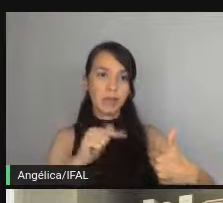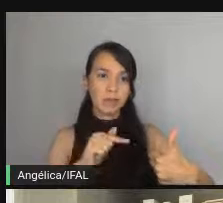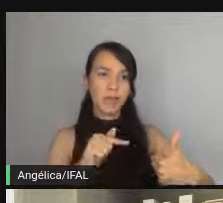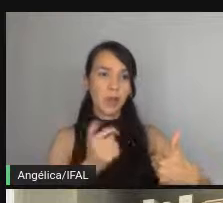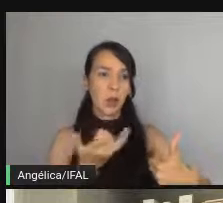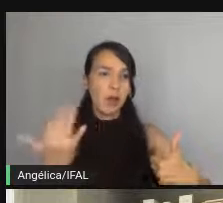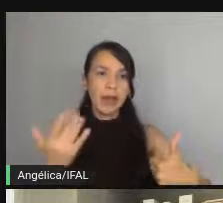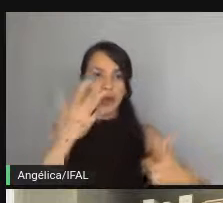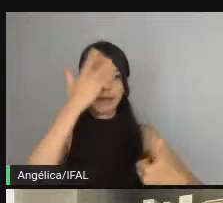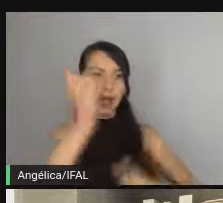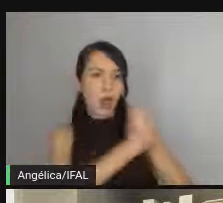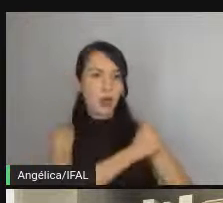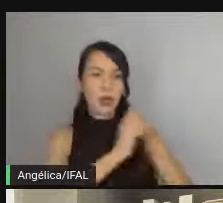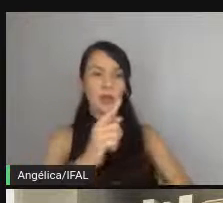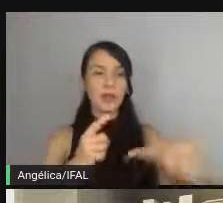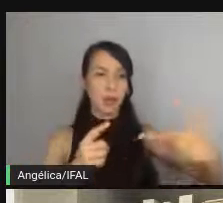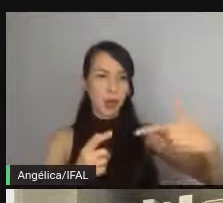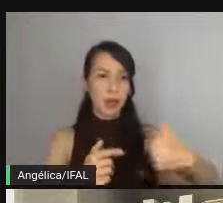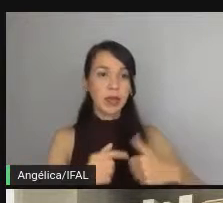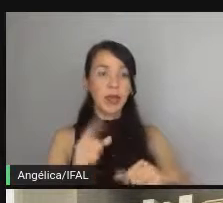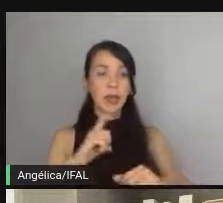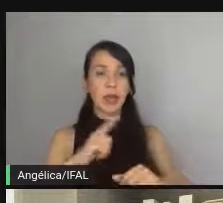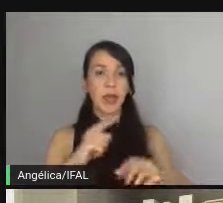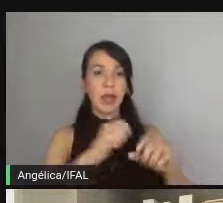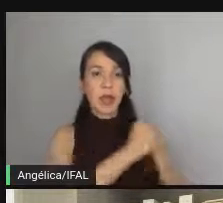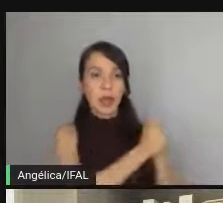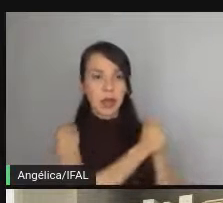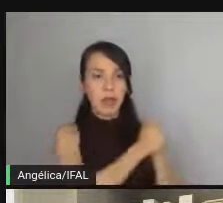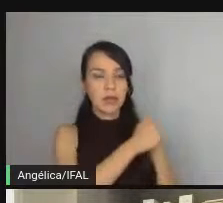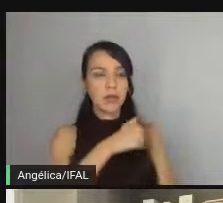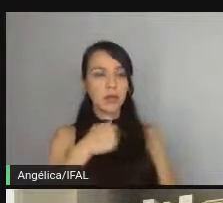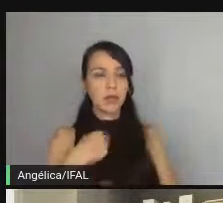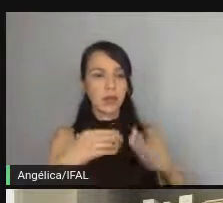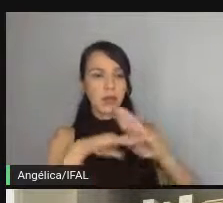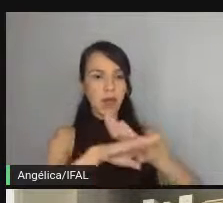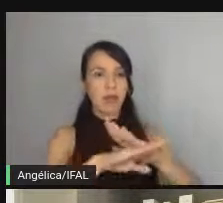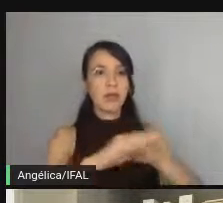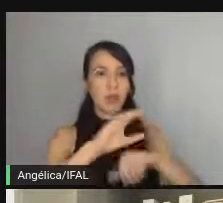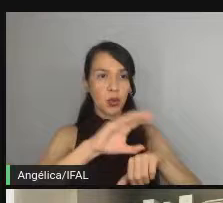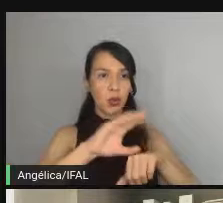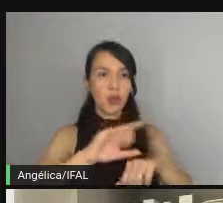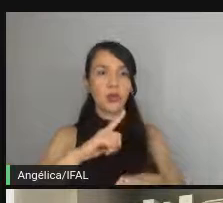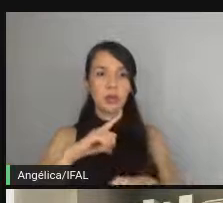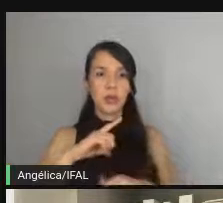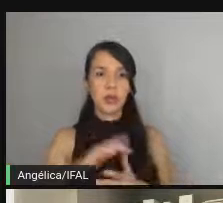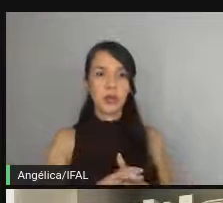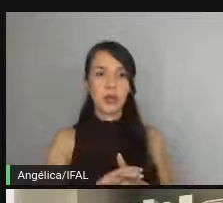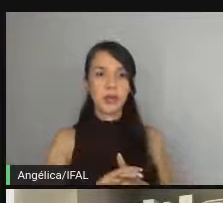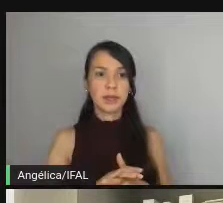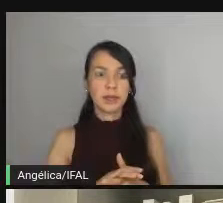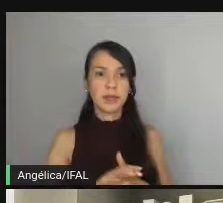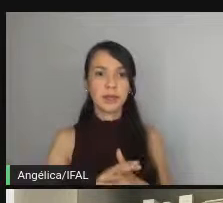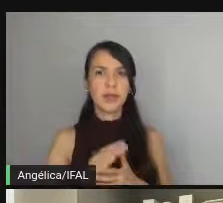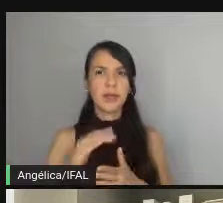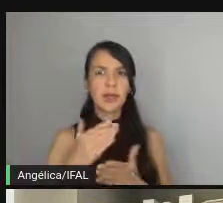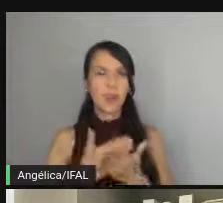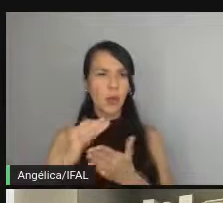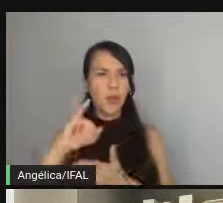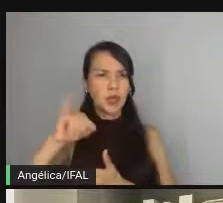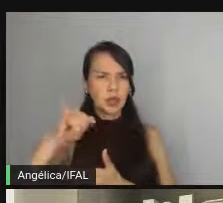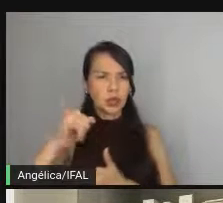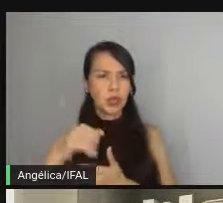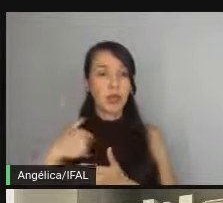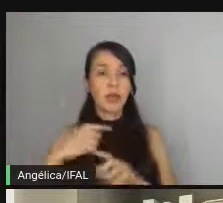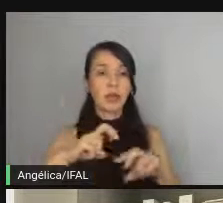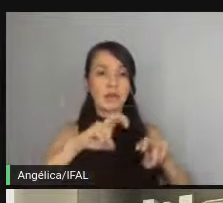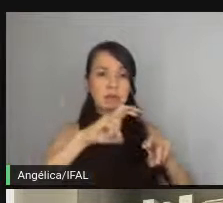eu pegar os alunos que eu vou que vai entrar no curso como houve logo no início de janeiro e eu consegui